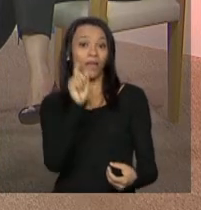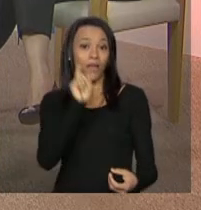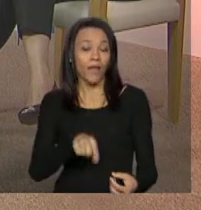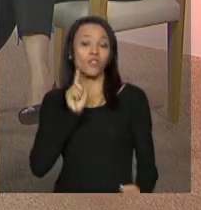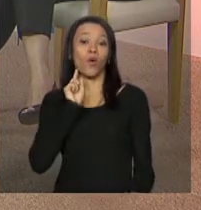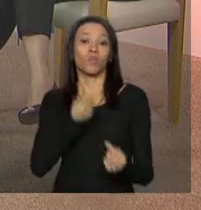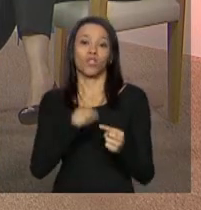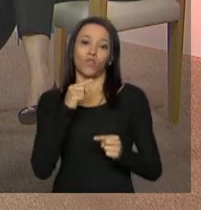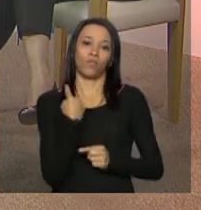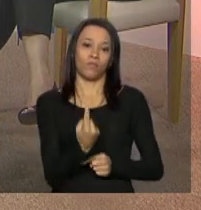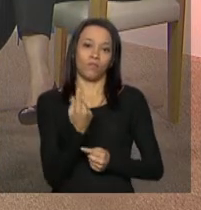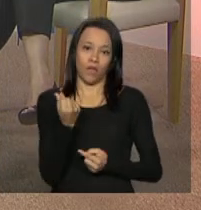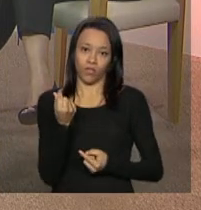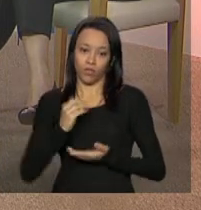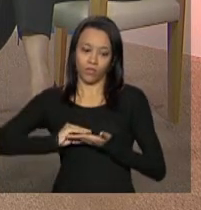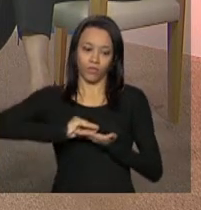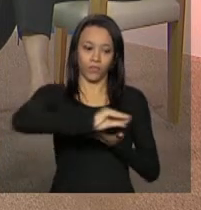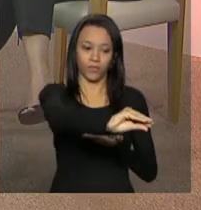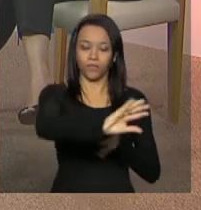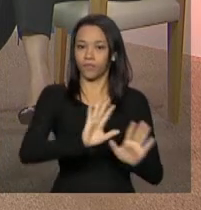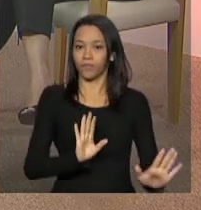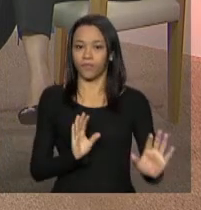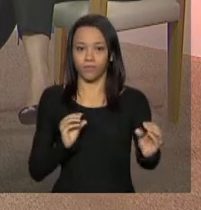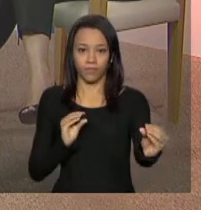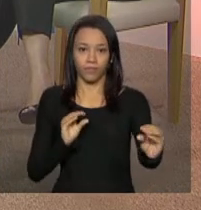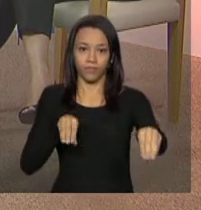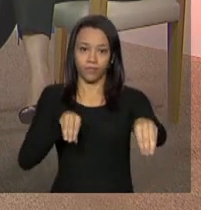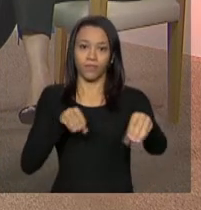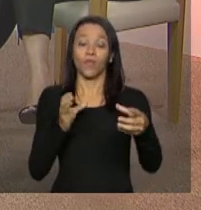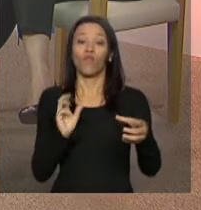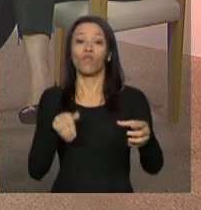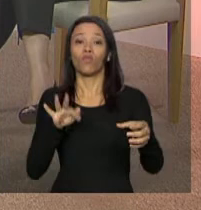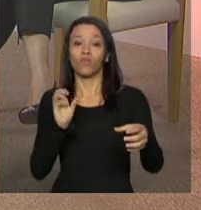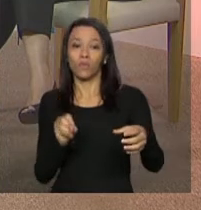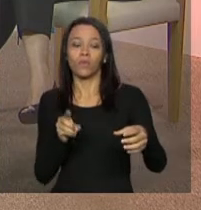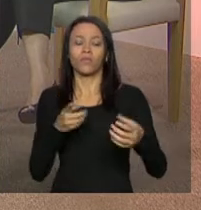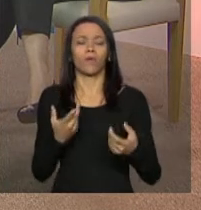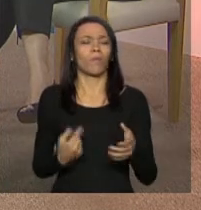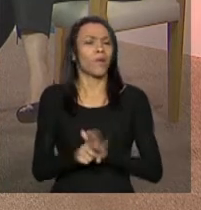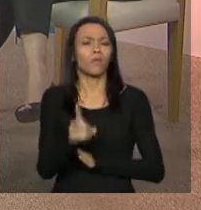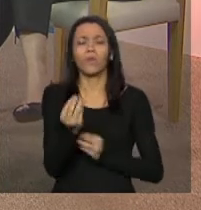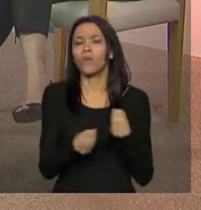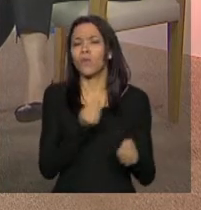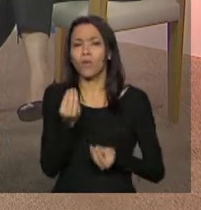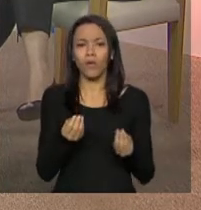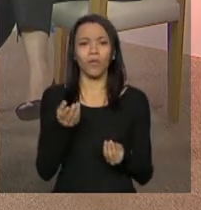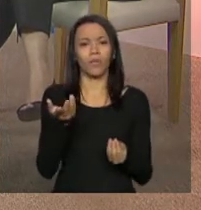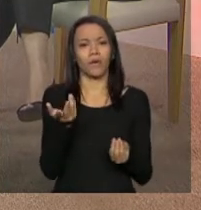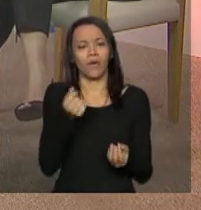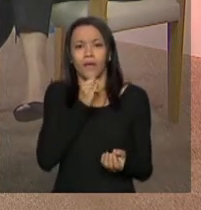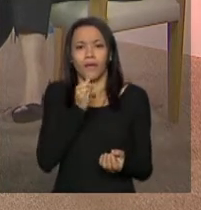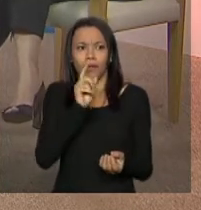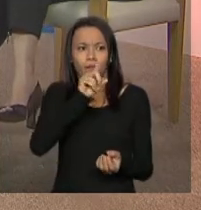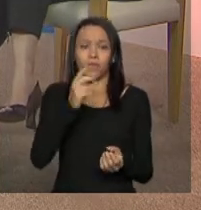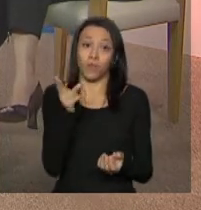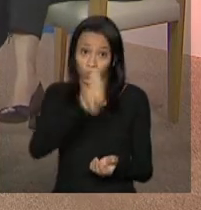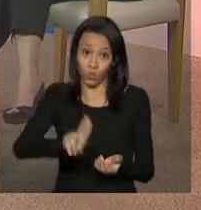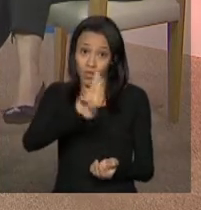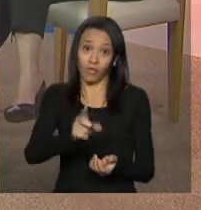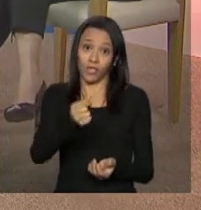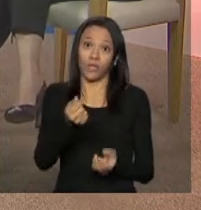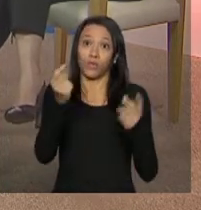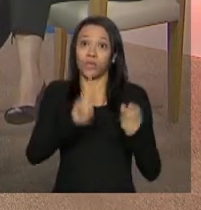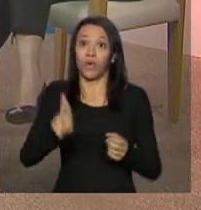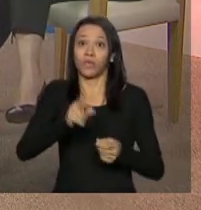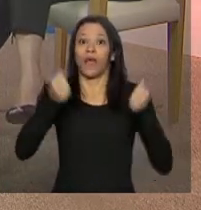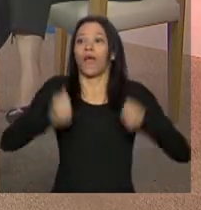Bom, e como é que os gestores da assistência social, eles podem utilizar esse recurso? Aliás, como é que a prestação de contas, né? Porque não basta só utilizar recurso,